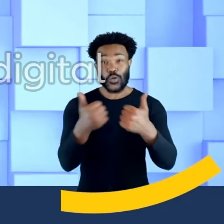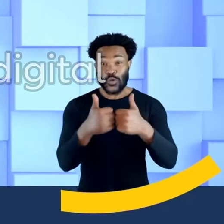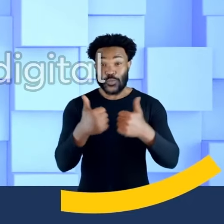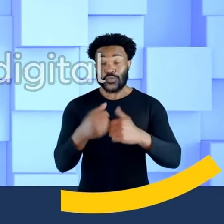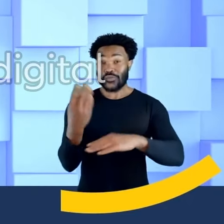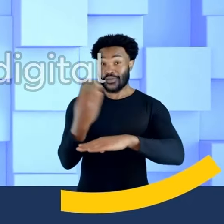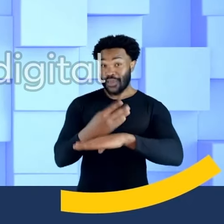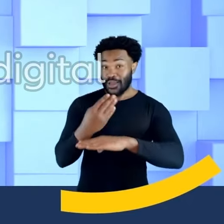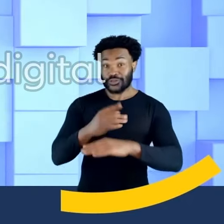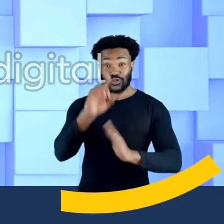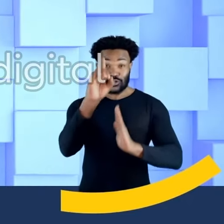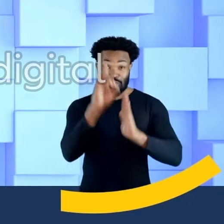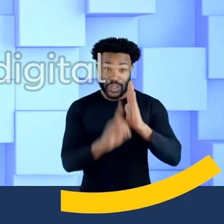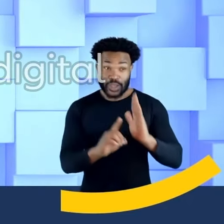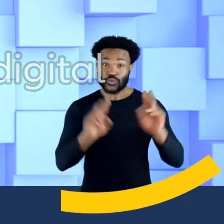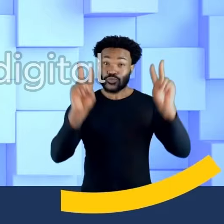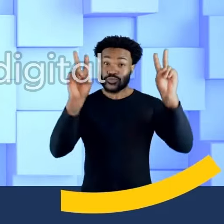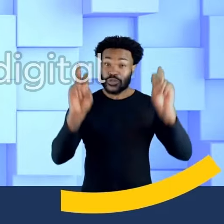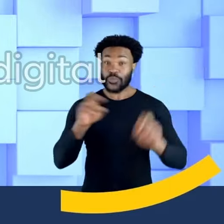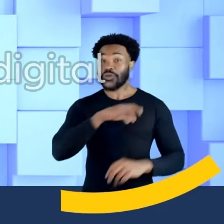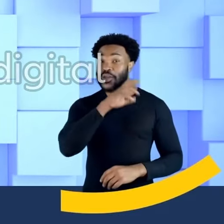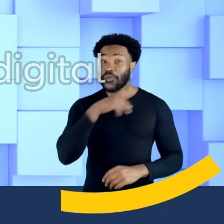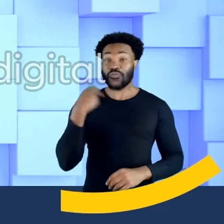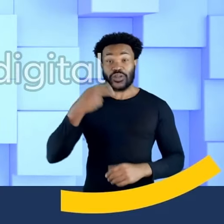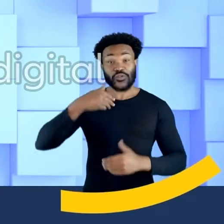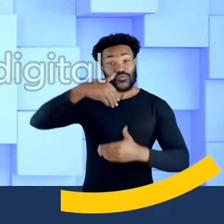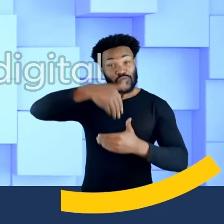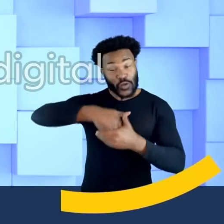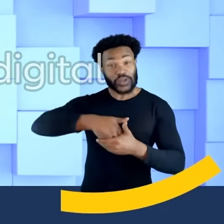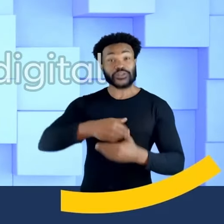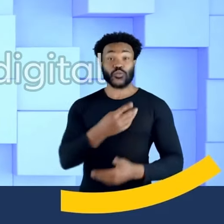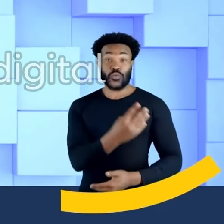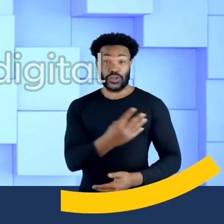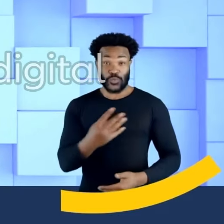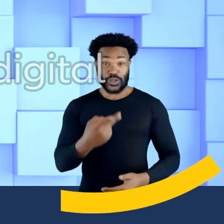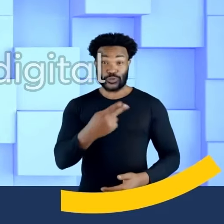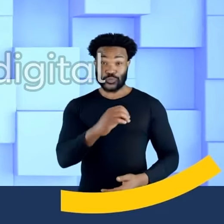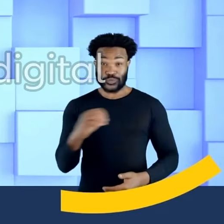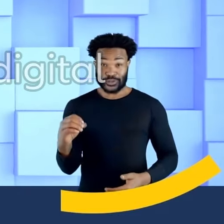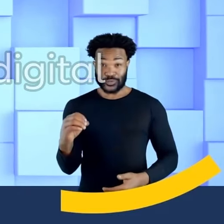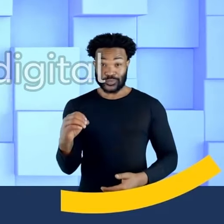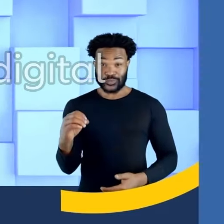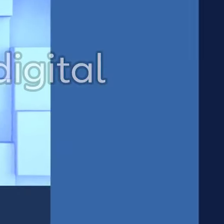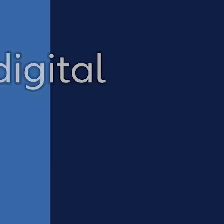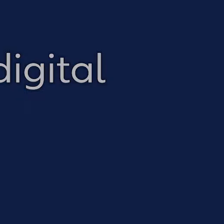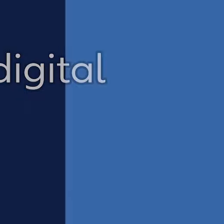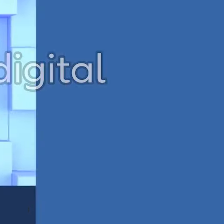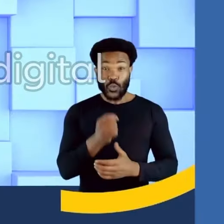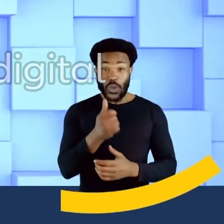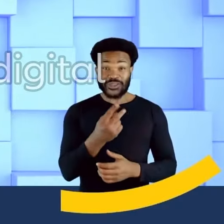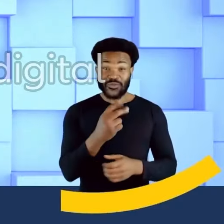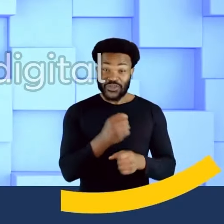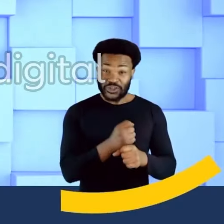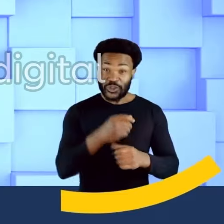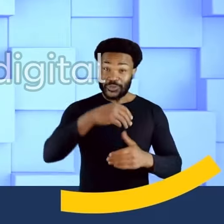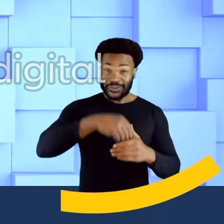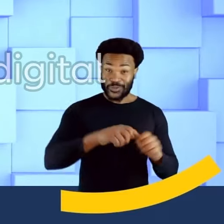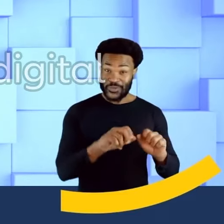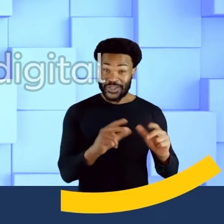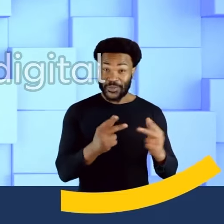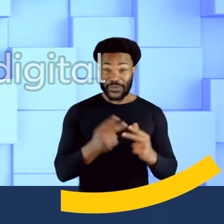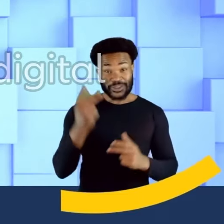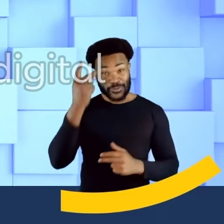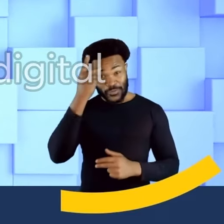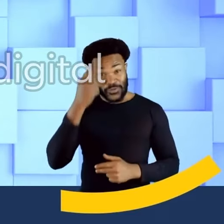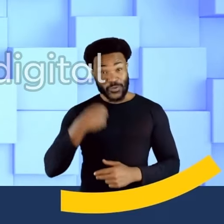ônibus e táxis. Por mais direitos à causa animal, para a vereadora Adilson Amadeu, 44-200. Há quase 20 anos, a Câmara